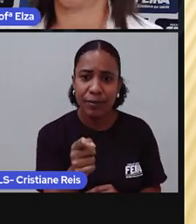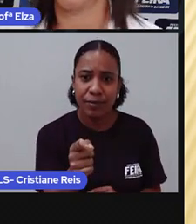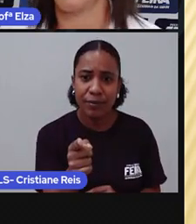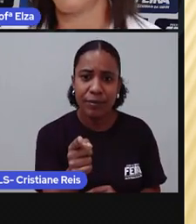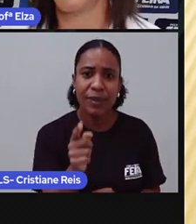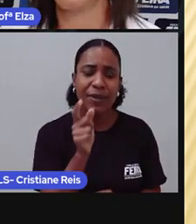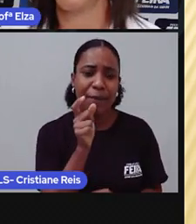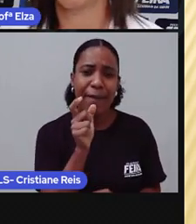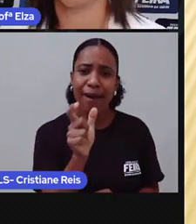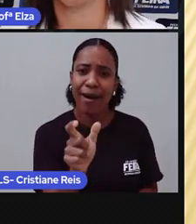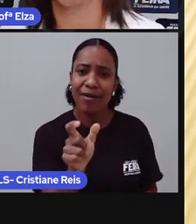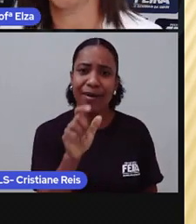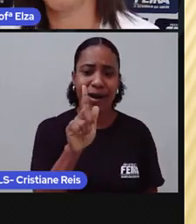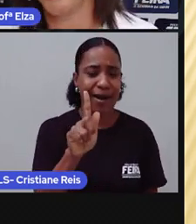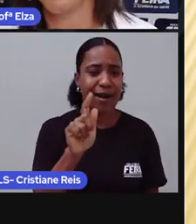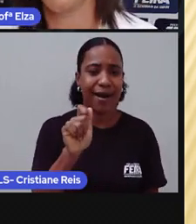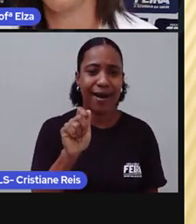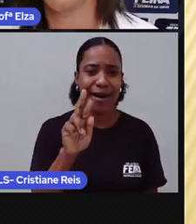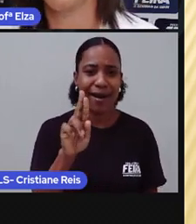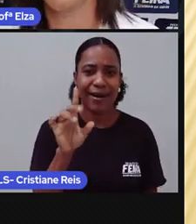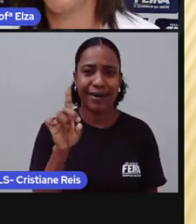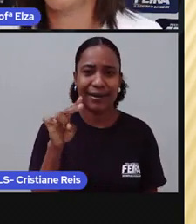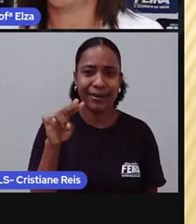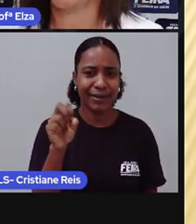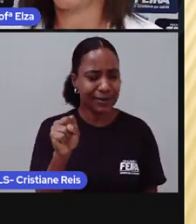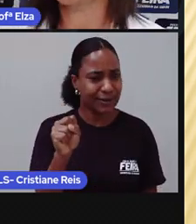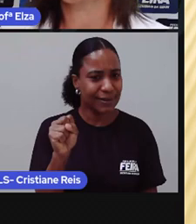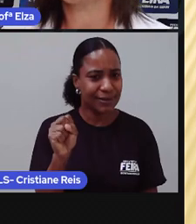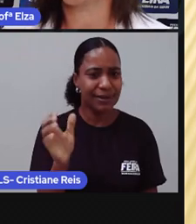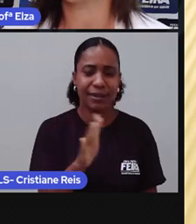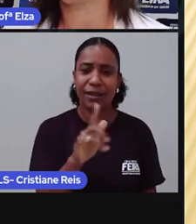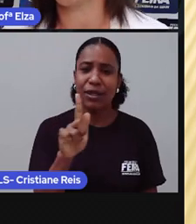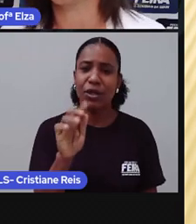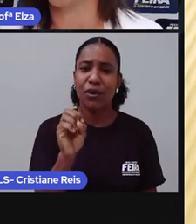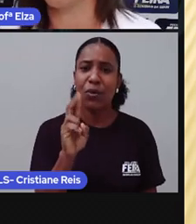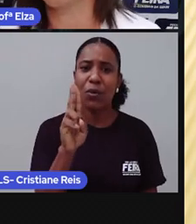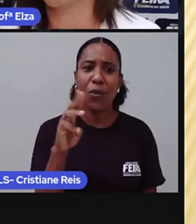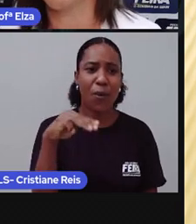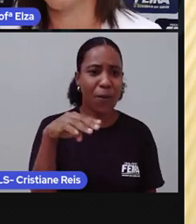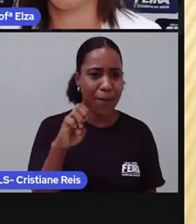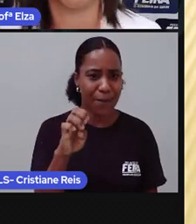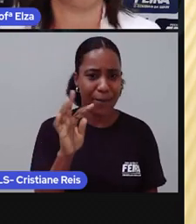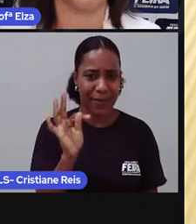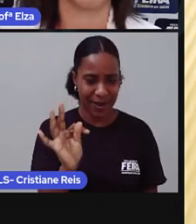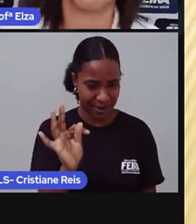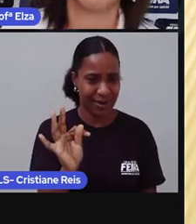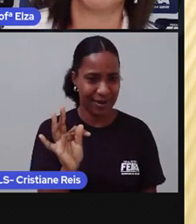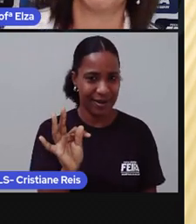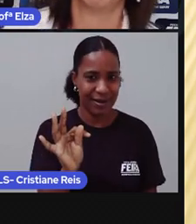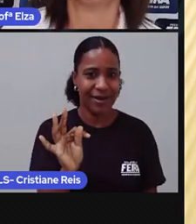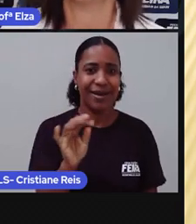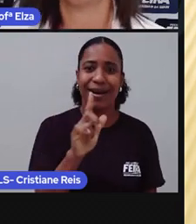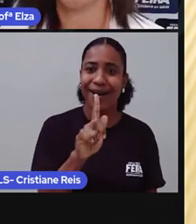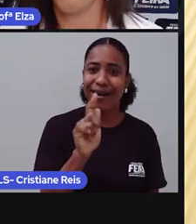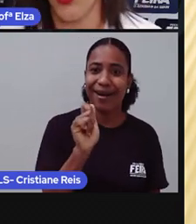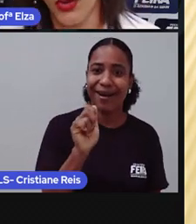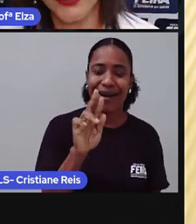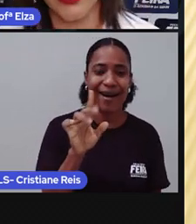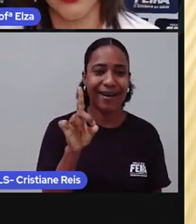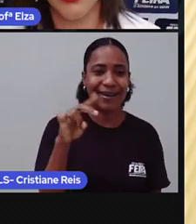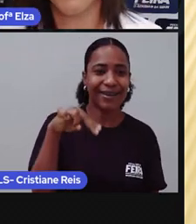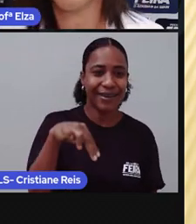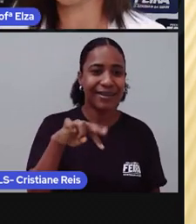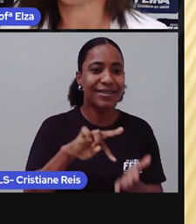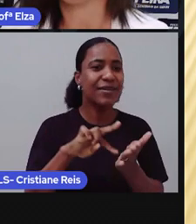palavrinha Garden e Gourmet. Garden não é tão comum. Significa jardim ou